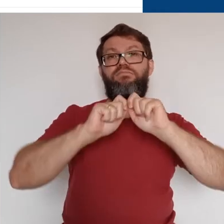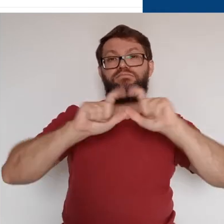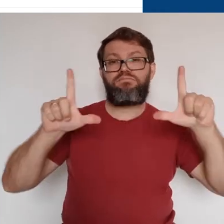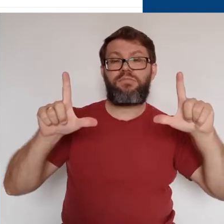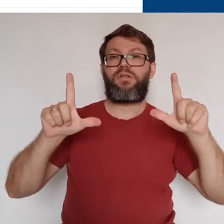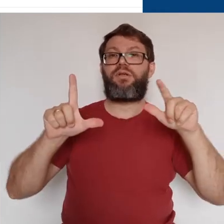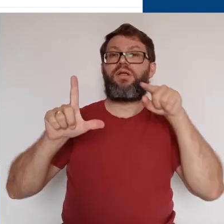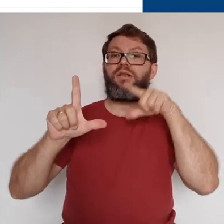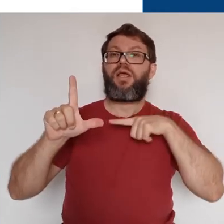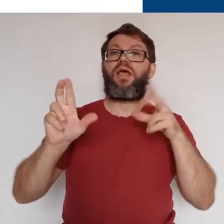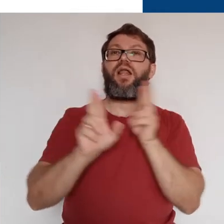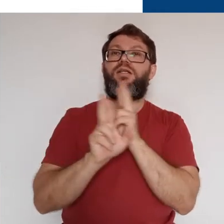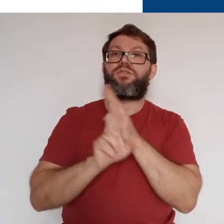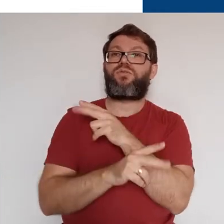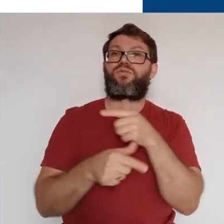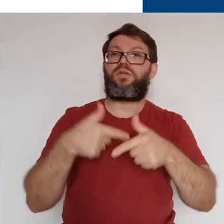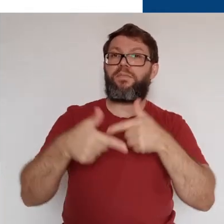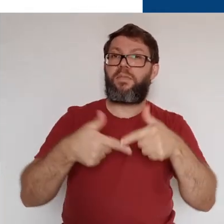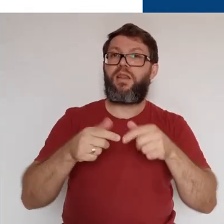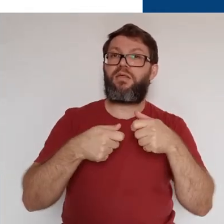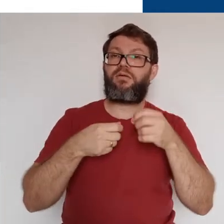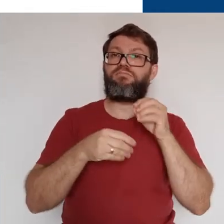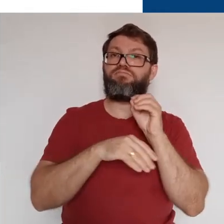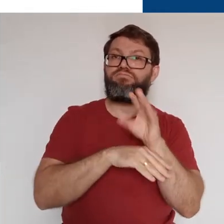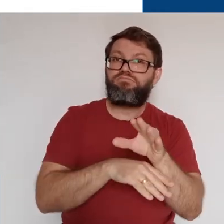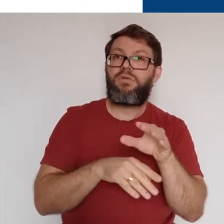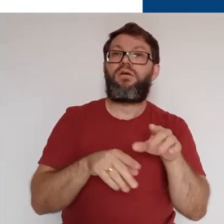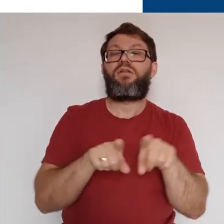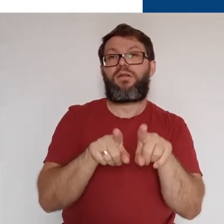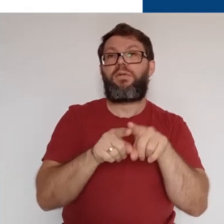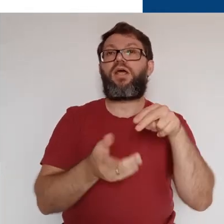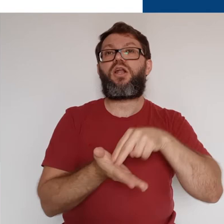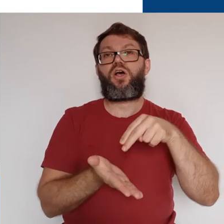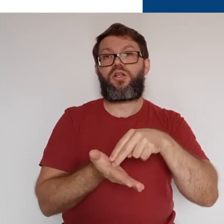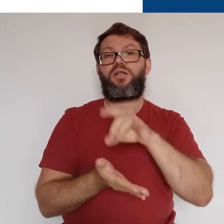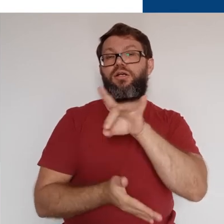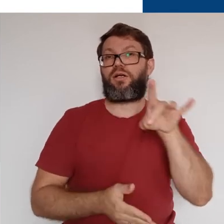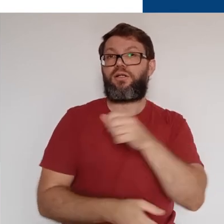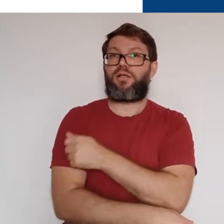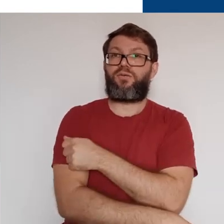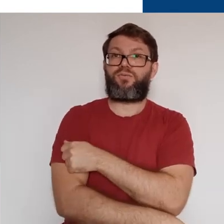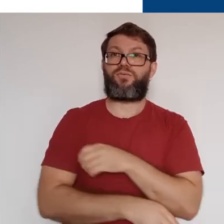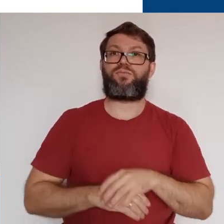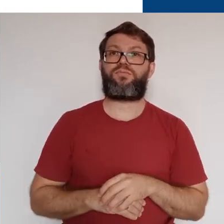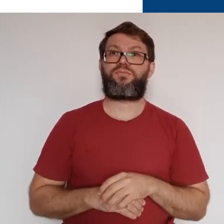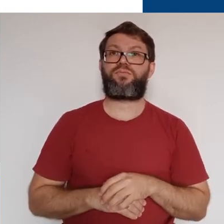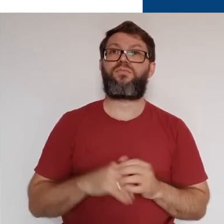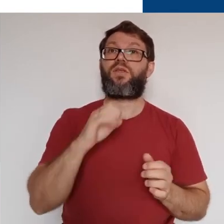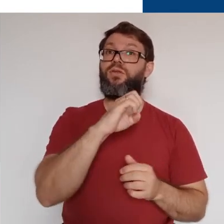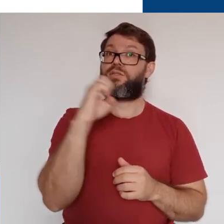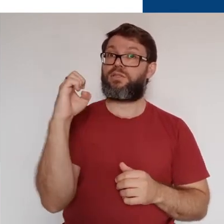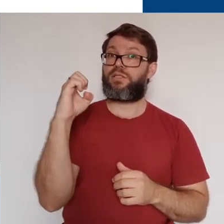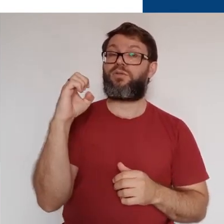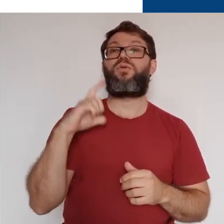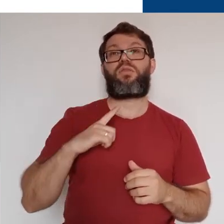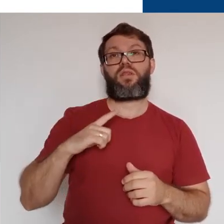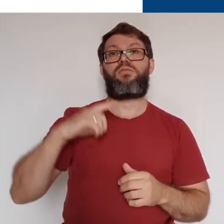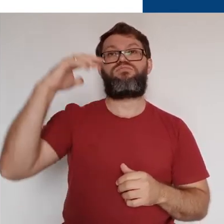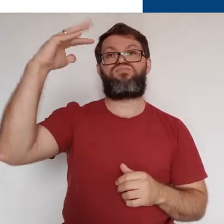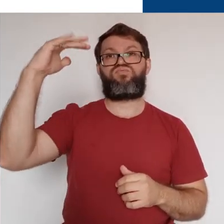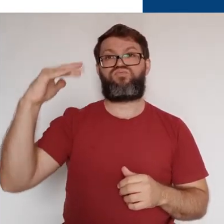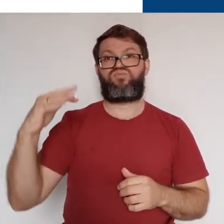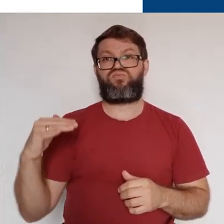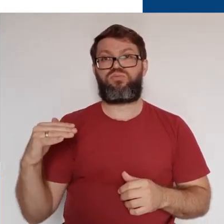delas, abrimos a página que tem a relação de trabalhos enviados e de notas atribuídas aos alunos. No lado